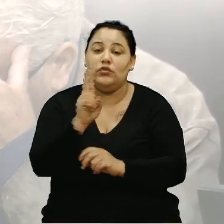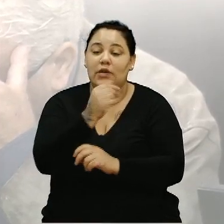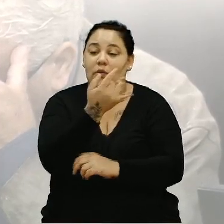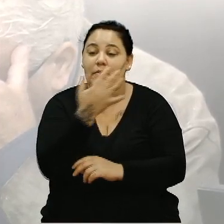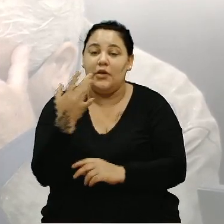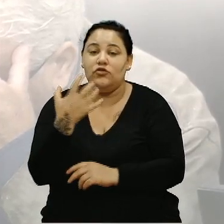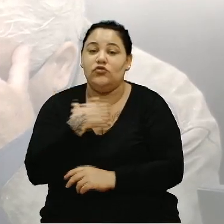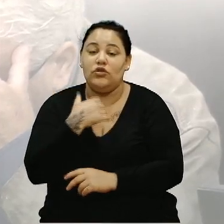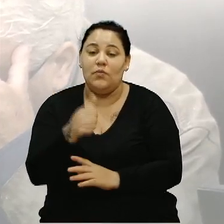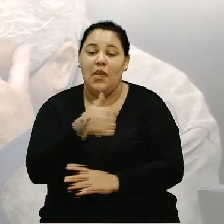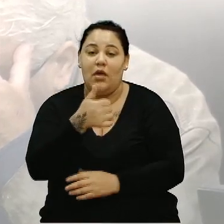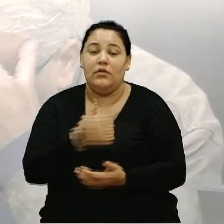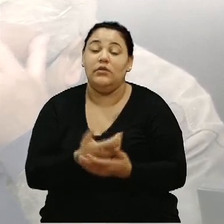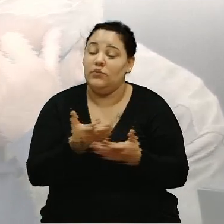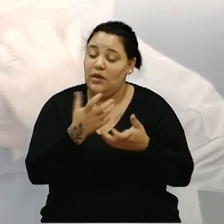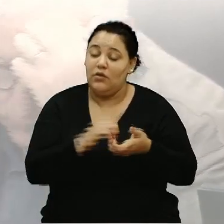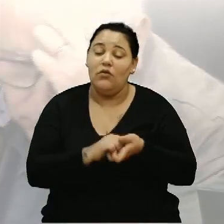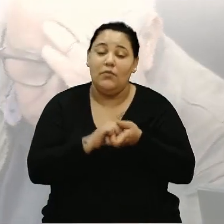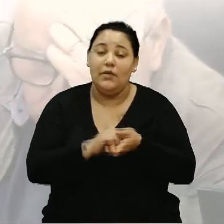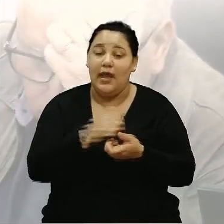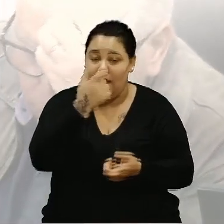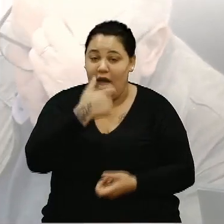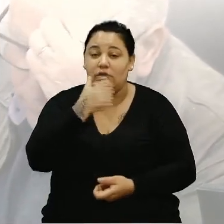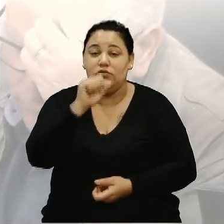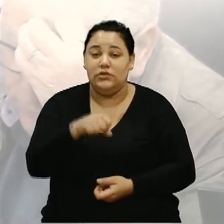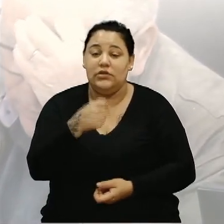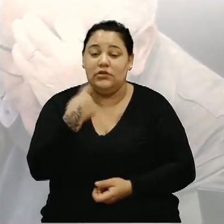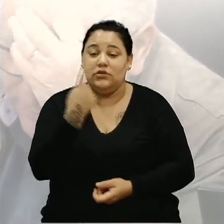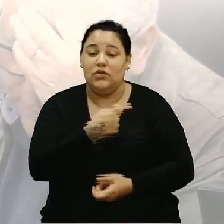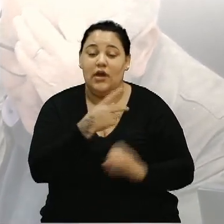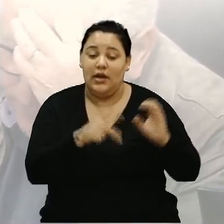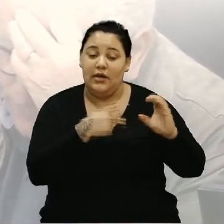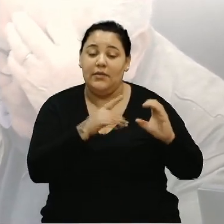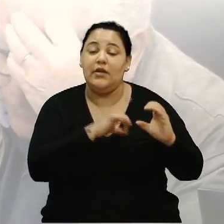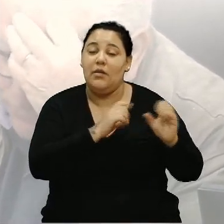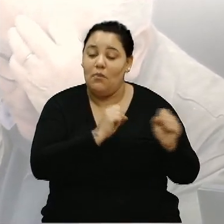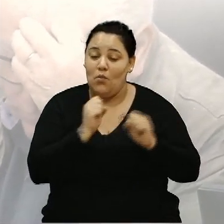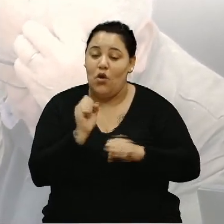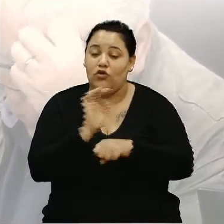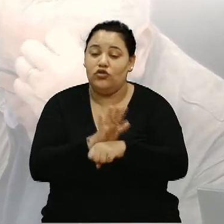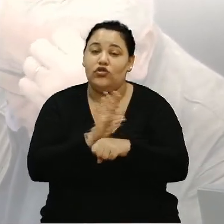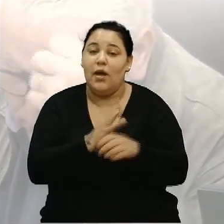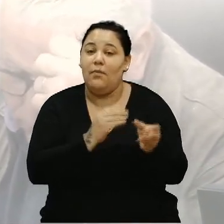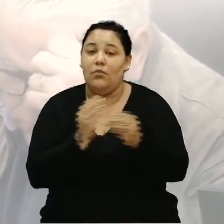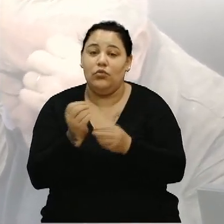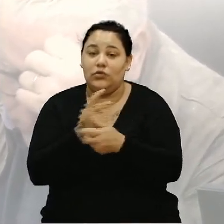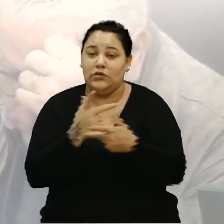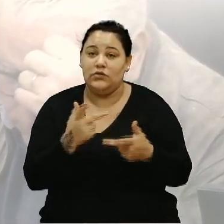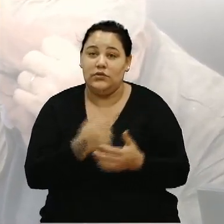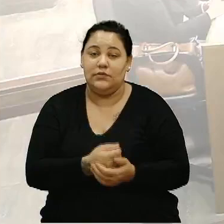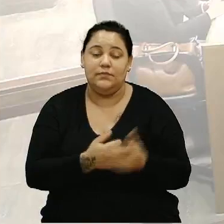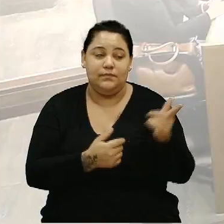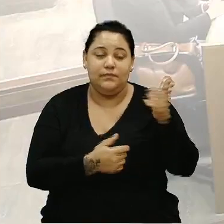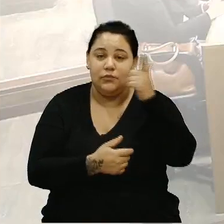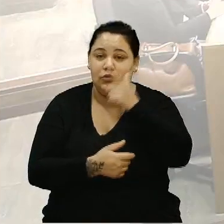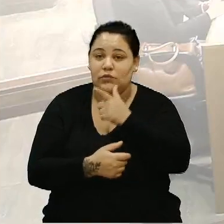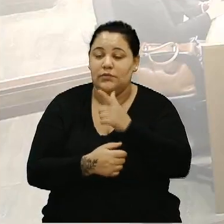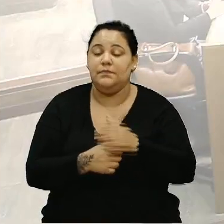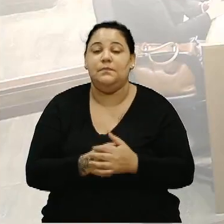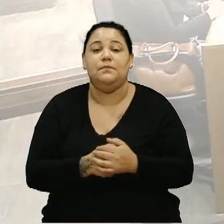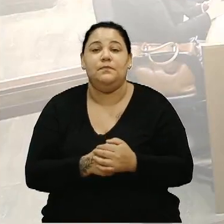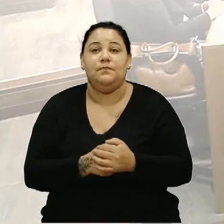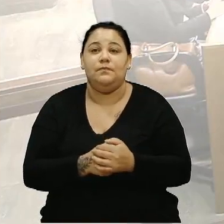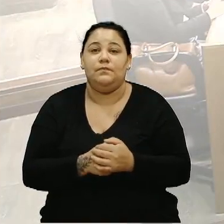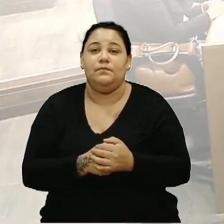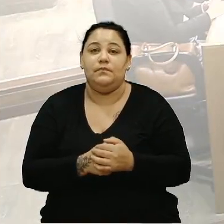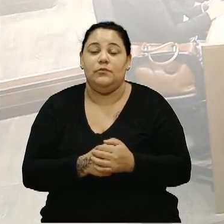possível. Então quero lhe cumprimentar e acho que nós vamos, e a Câmara tem condições de ajudar a evoluir muito nesse debate. Vereador Lucas, uma parte. O senhor é sempre